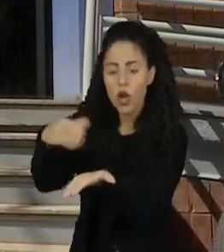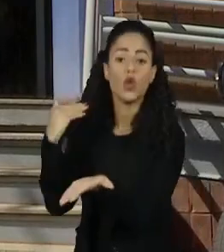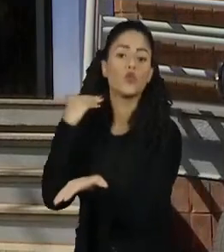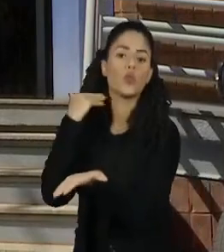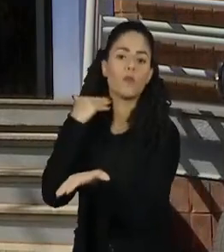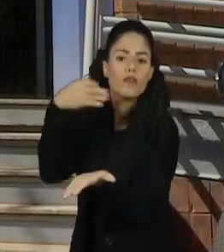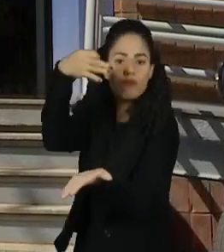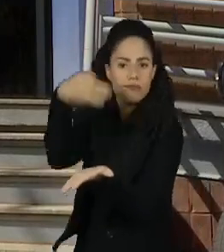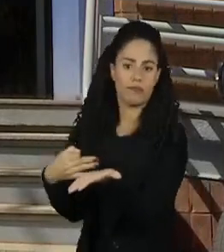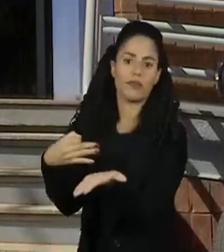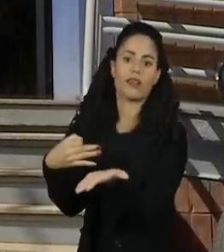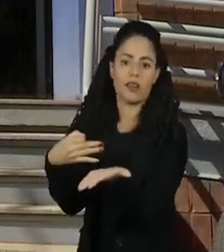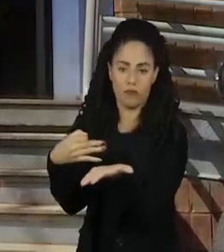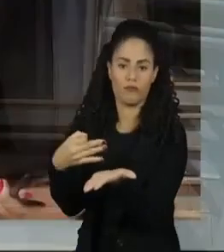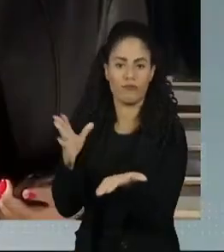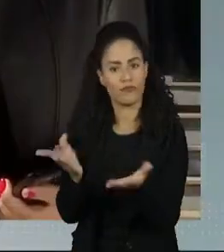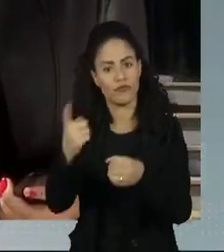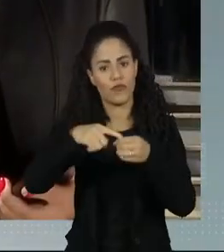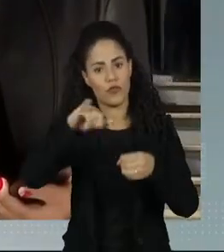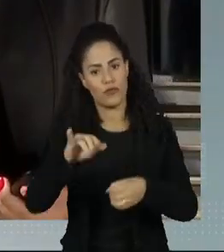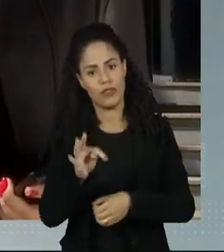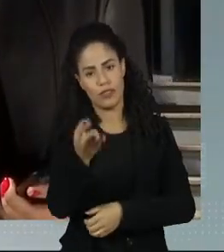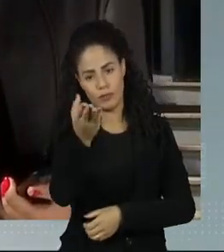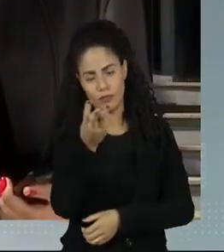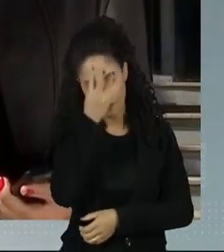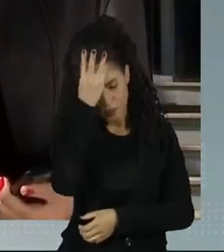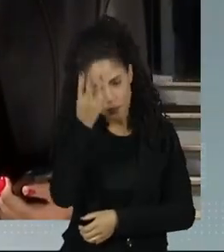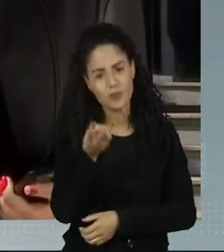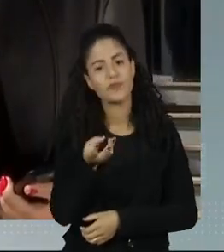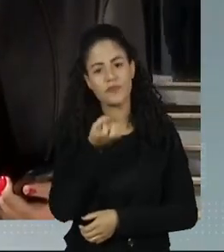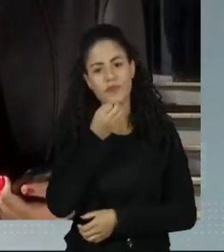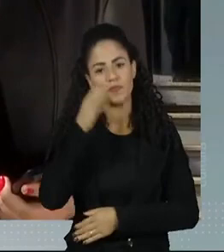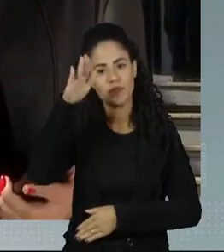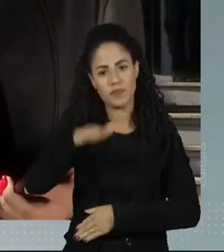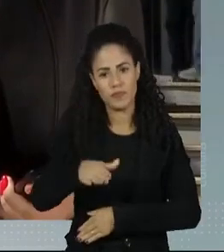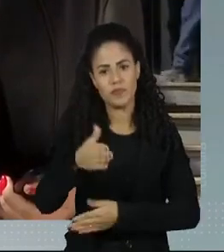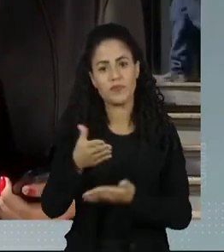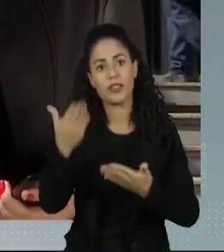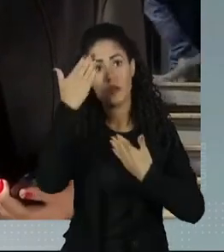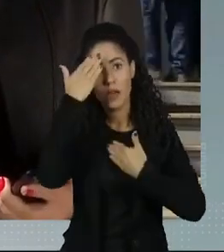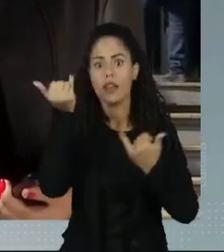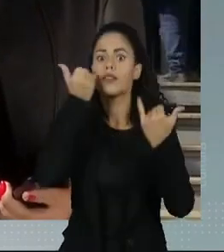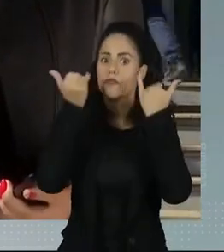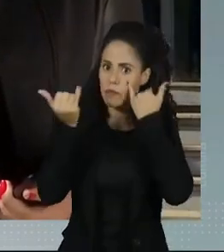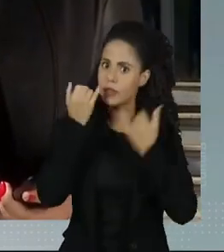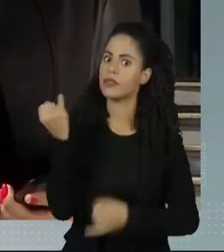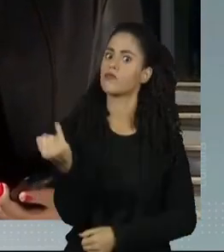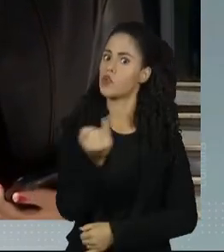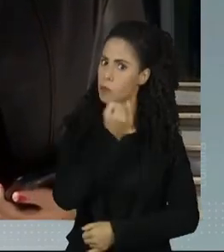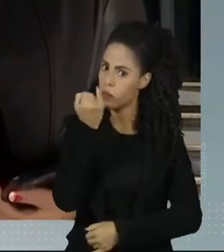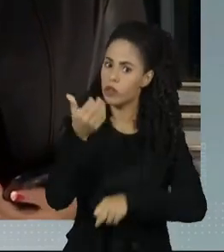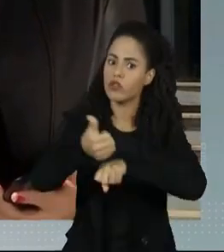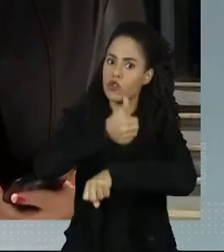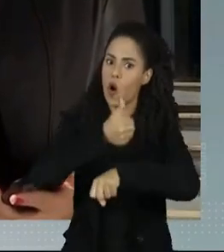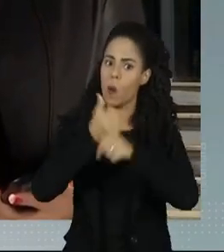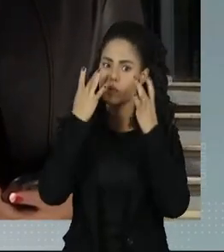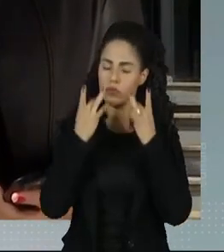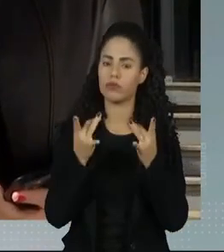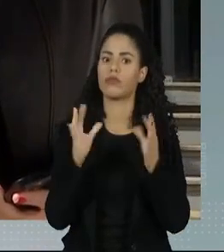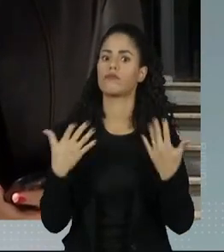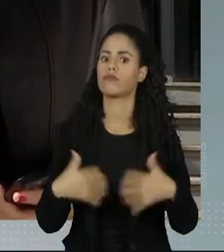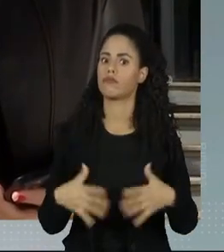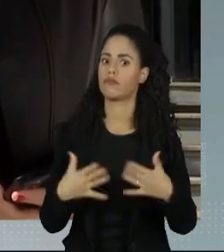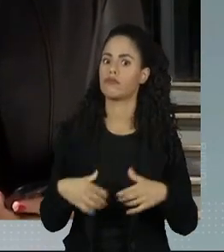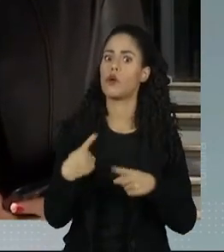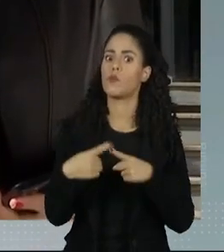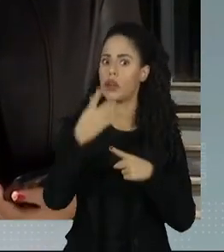oficiais das instituições. Está ótimo e essa última informação aí é das mais importantes, porque já